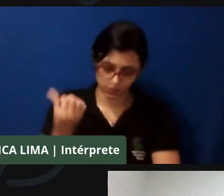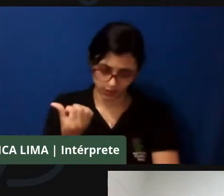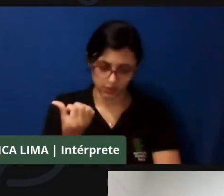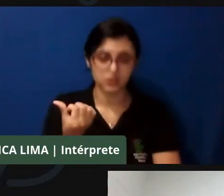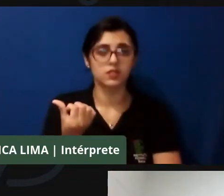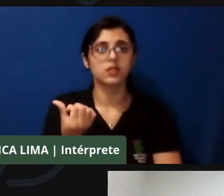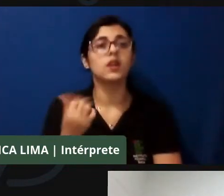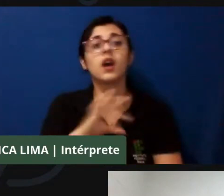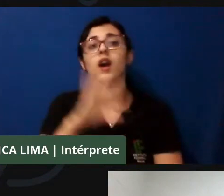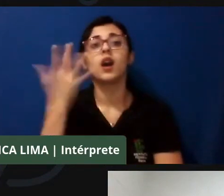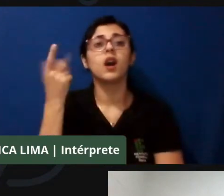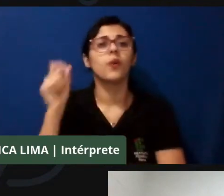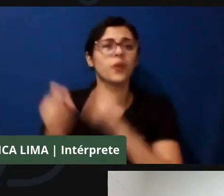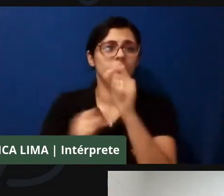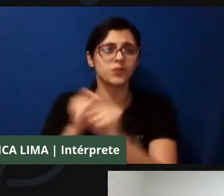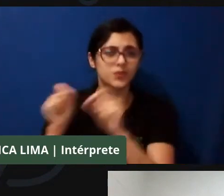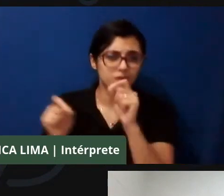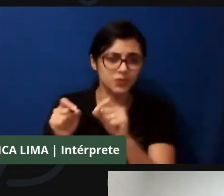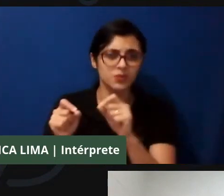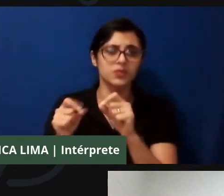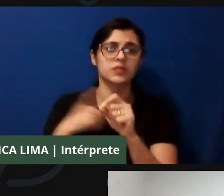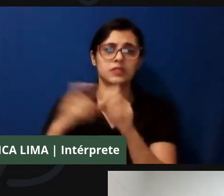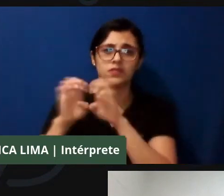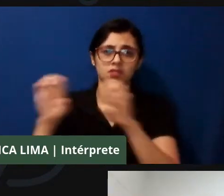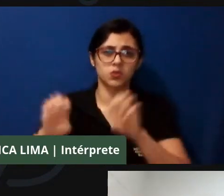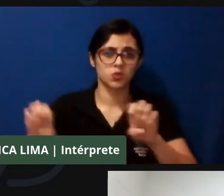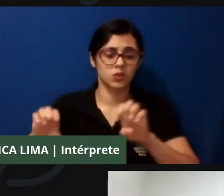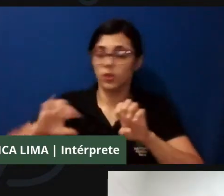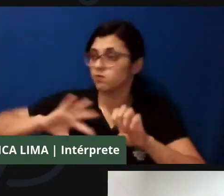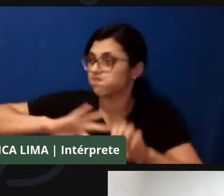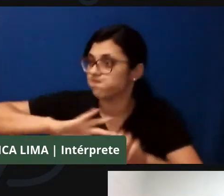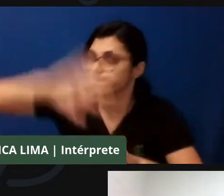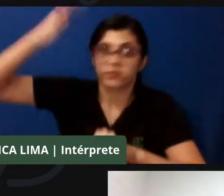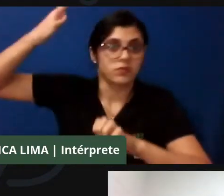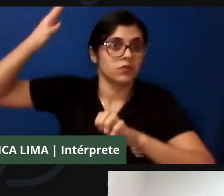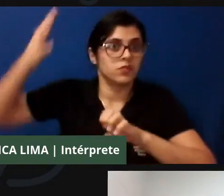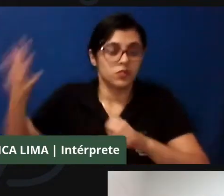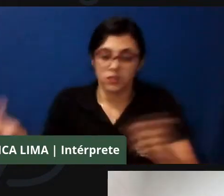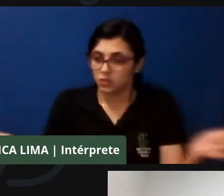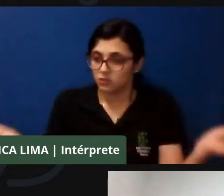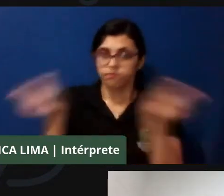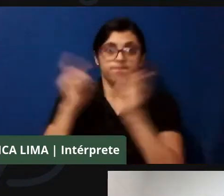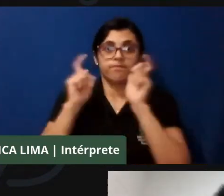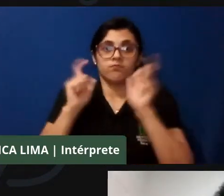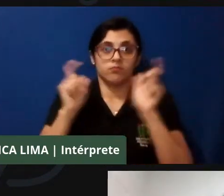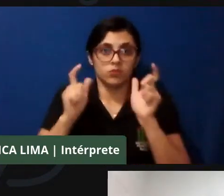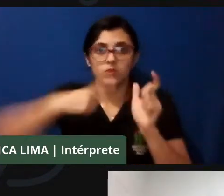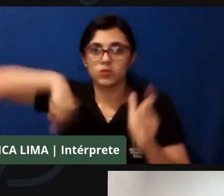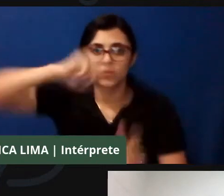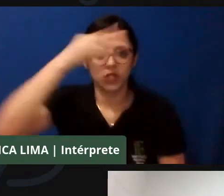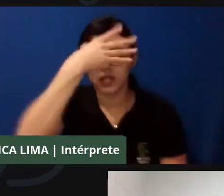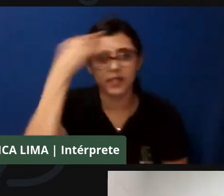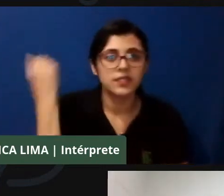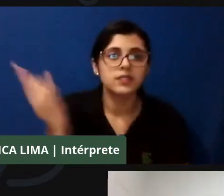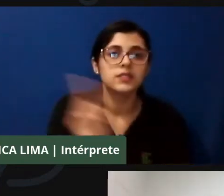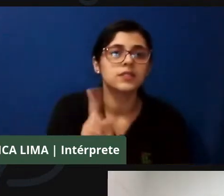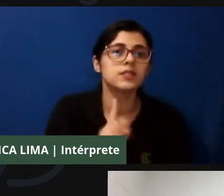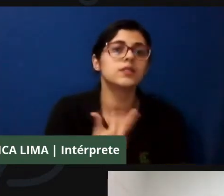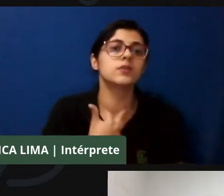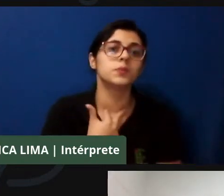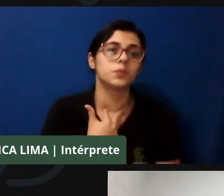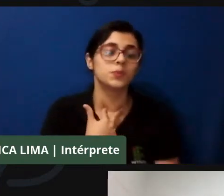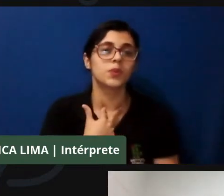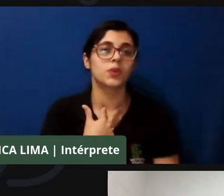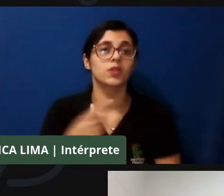teve uma consequência nefasta de estruturação, né? não podemos esquecer que foi uma das primeiras medidas, né? Do governo Temer,